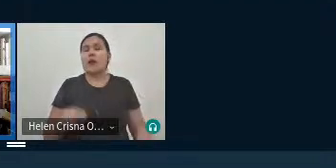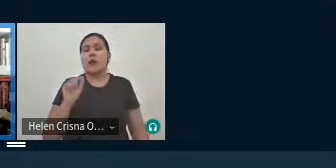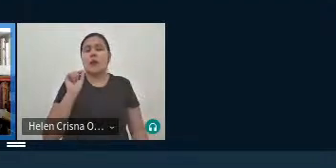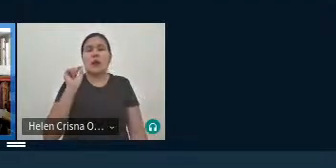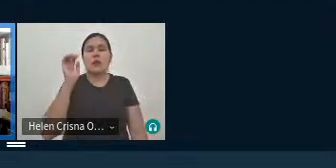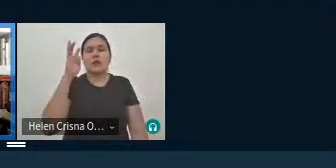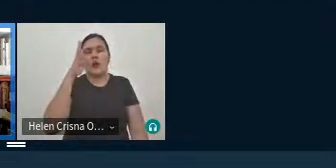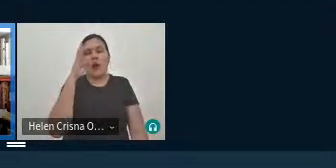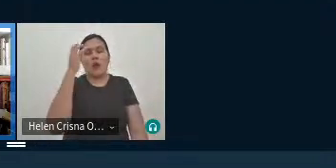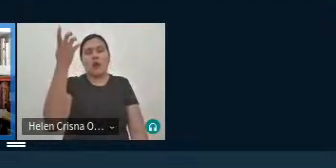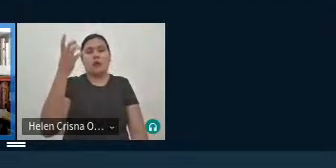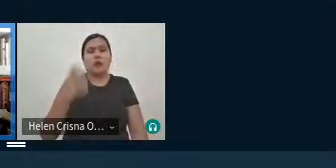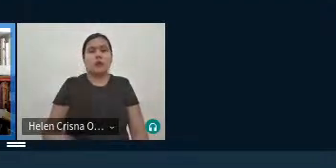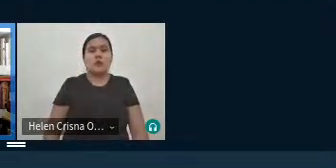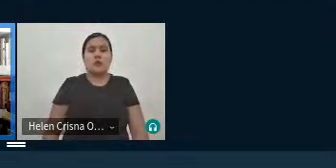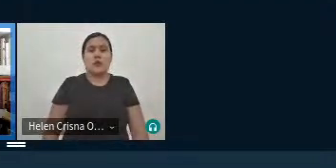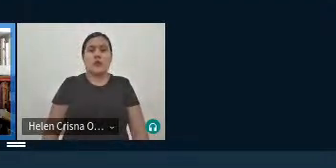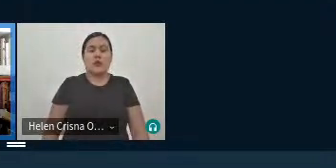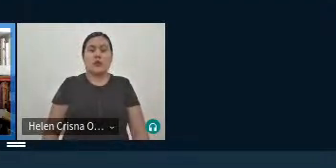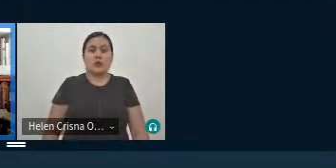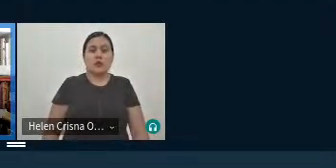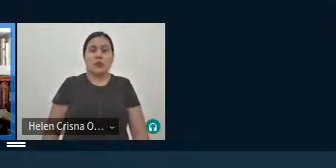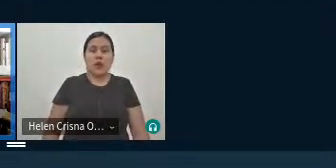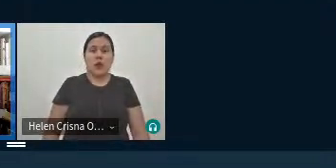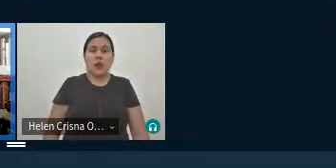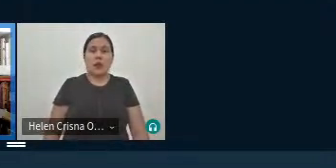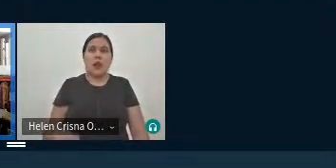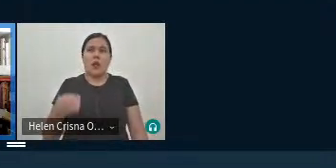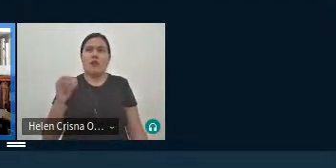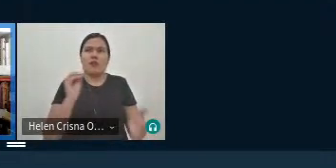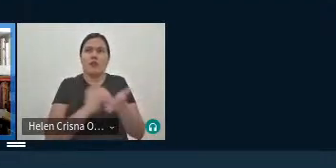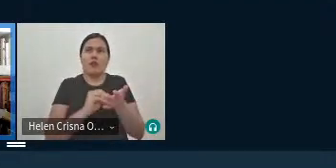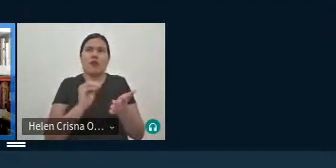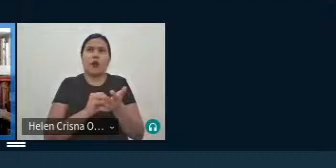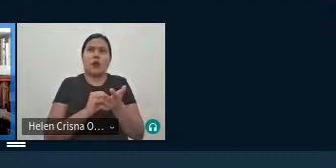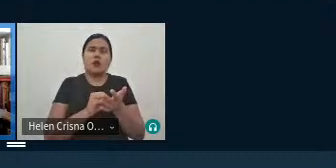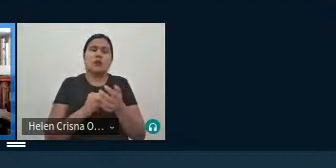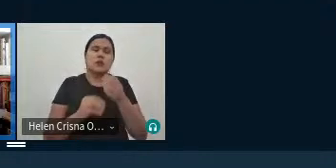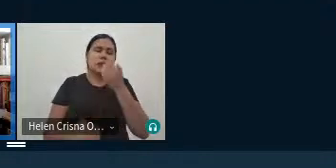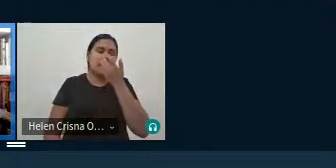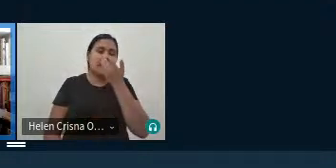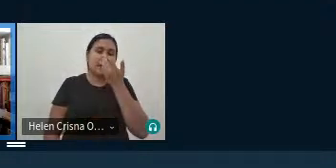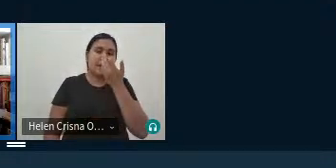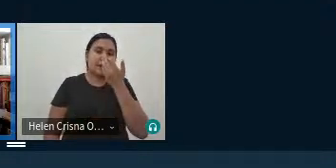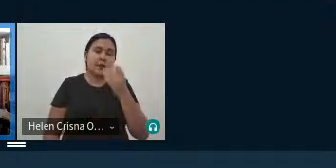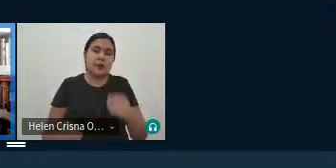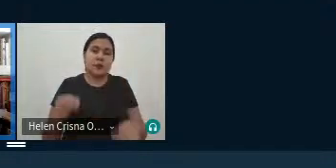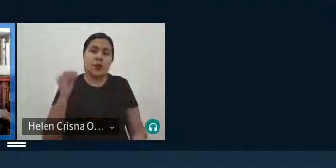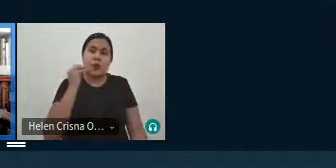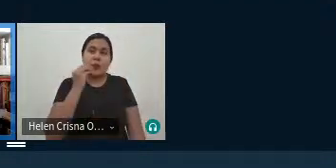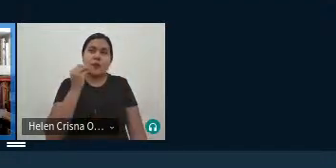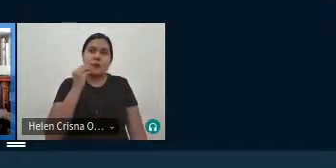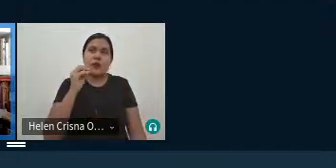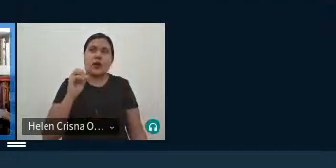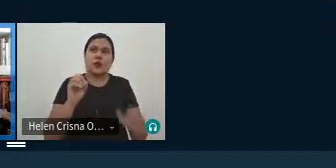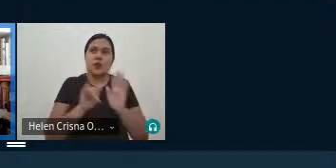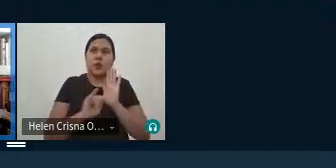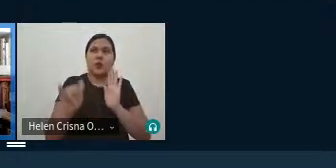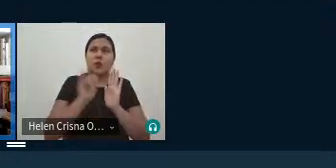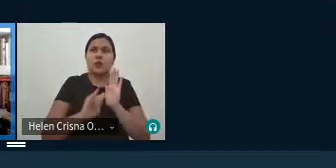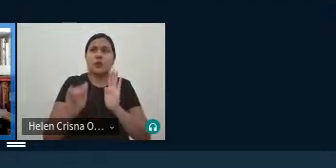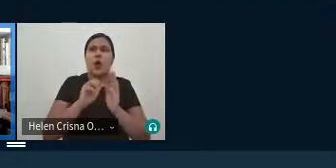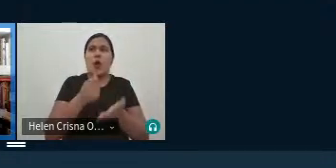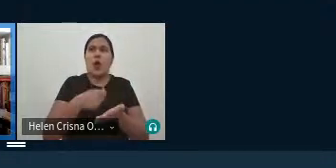cobrindo desse modo né aquela ausência né ou as ausências de oportunidades de publicação de